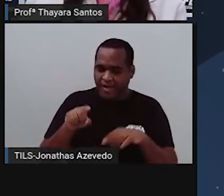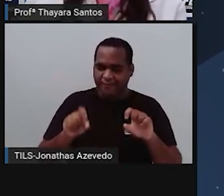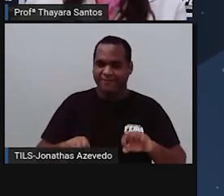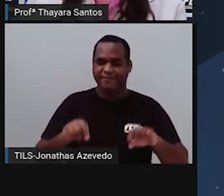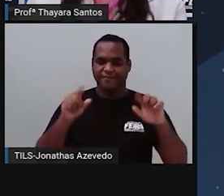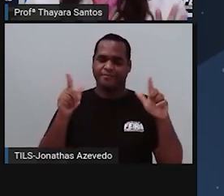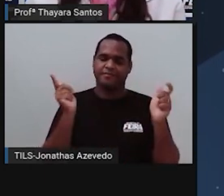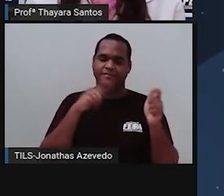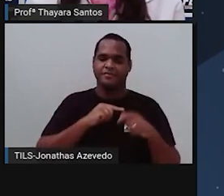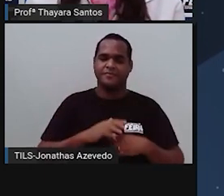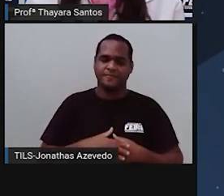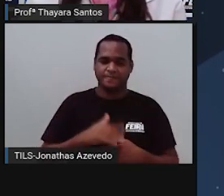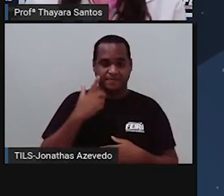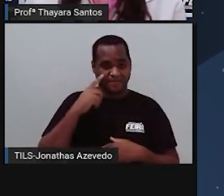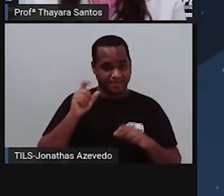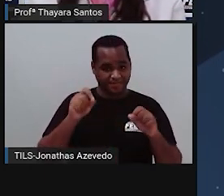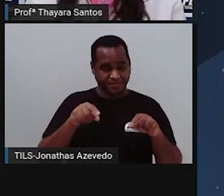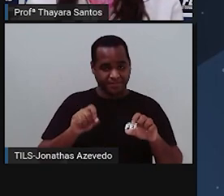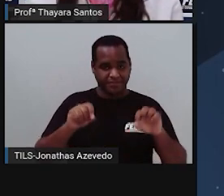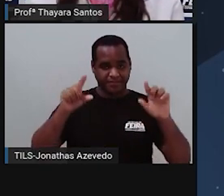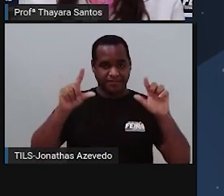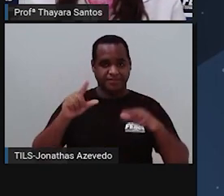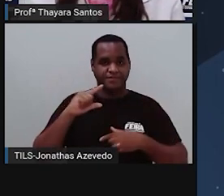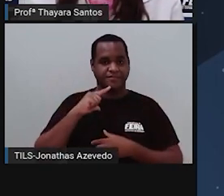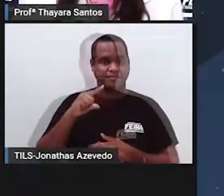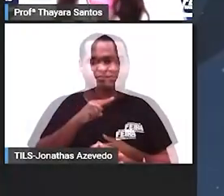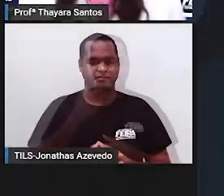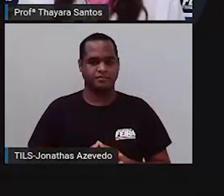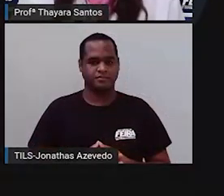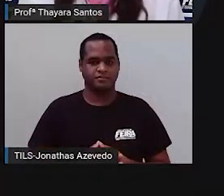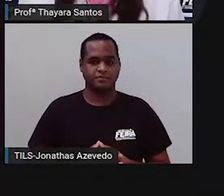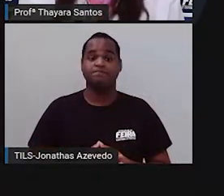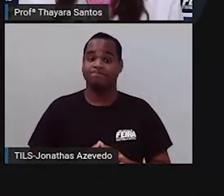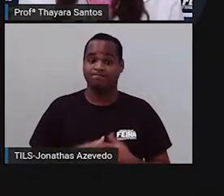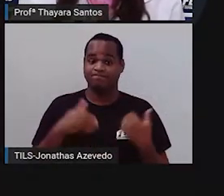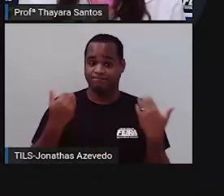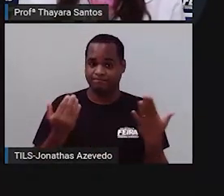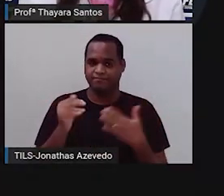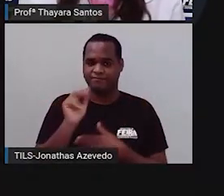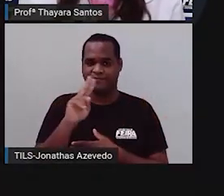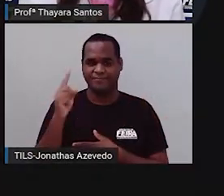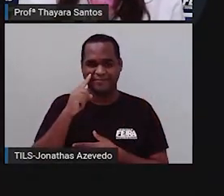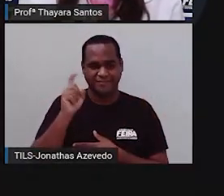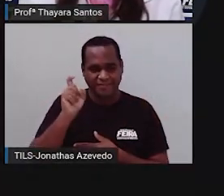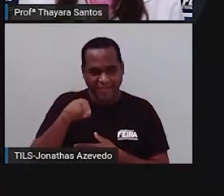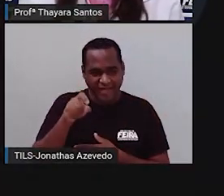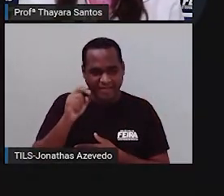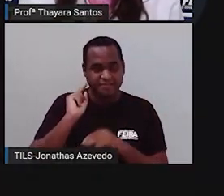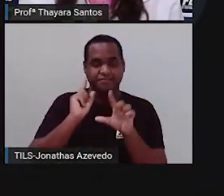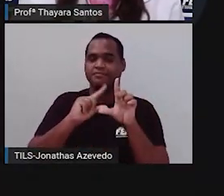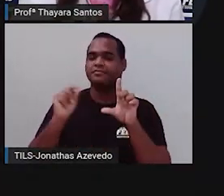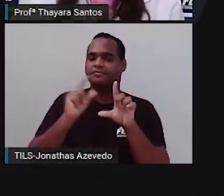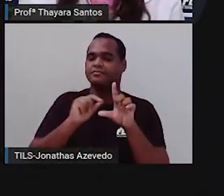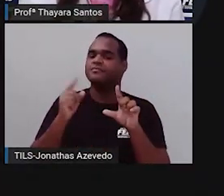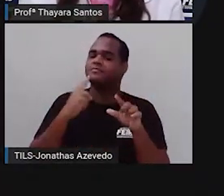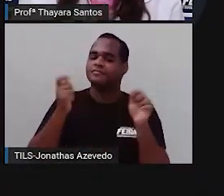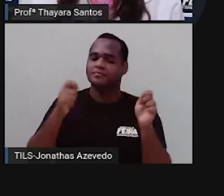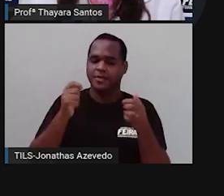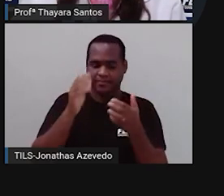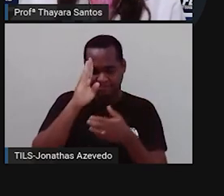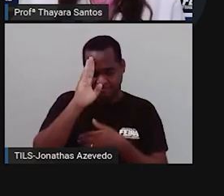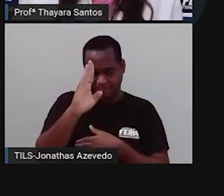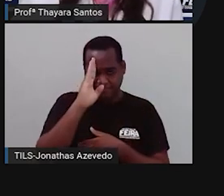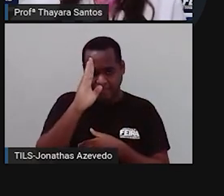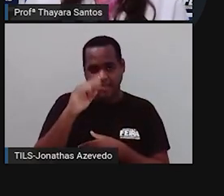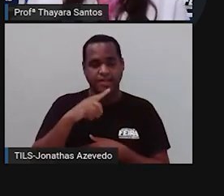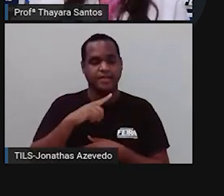vocês vão acessar ele. Eu vou abrir aqui para vocês verem como é que ele vai funcionar. Então, quando vocês clicarem nesse link, vocês vão ser direcionados para